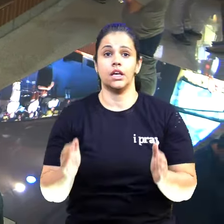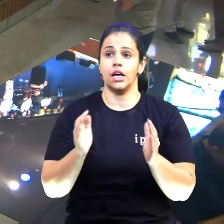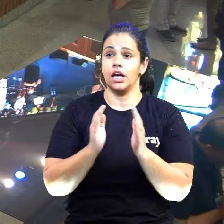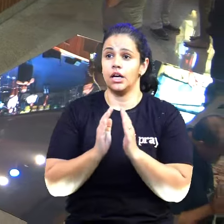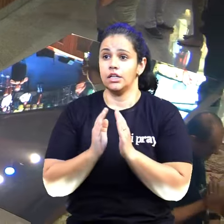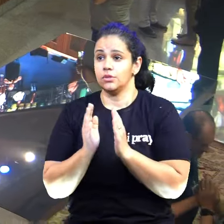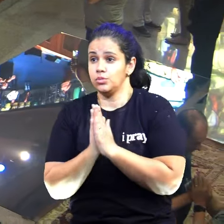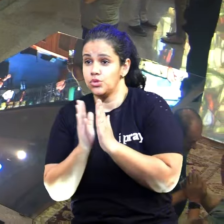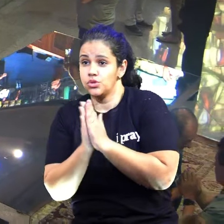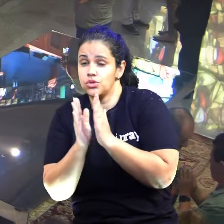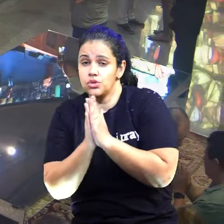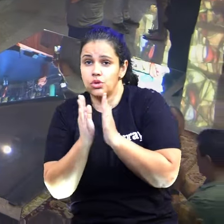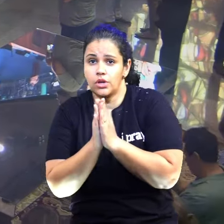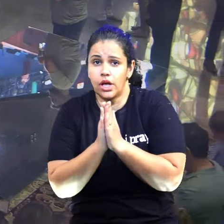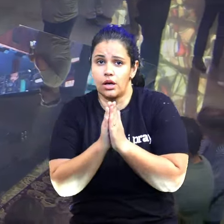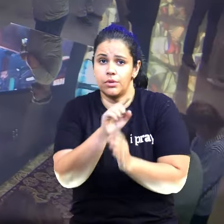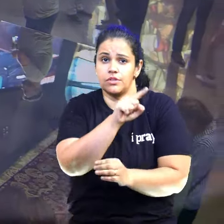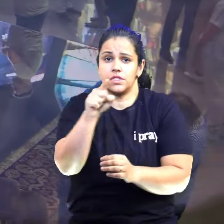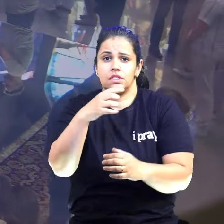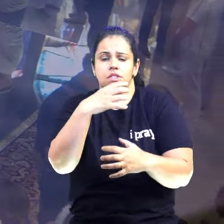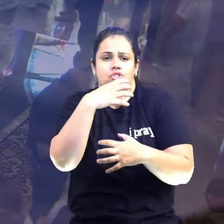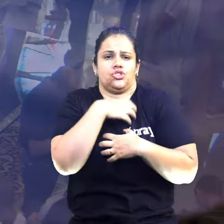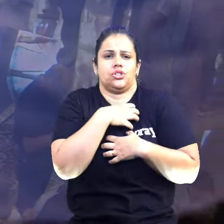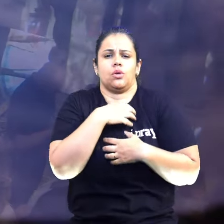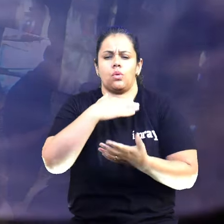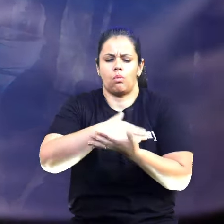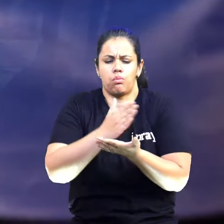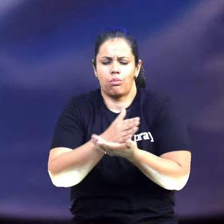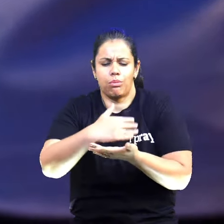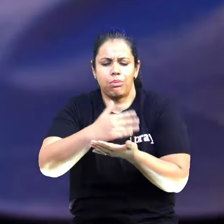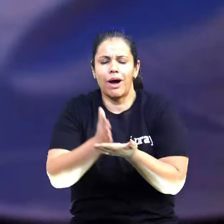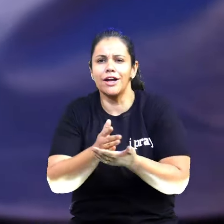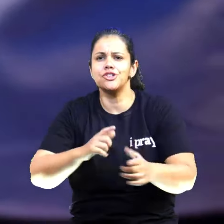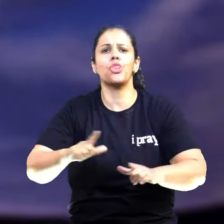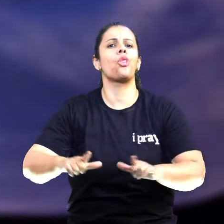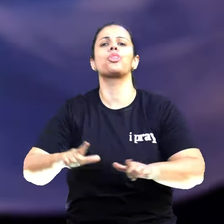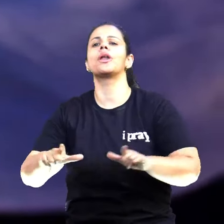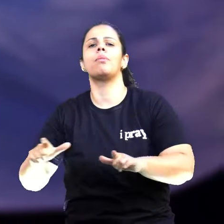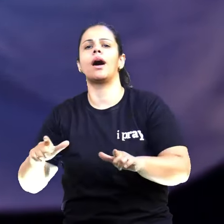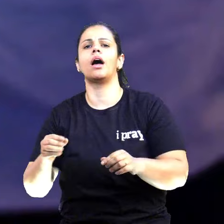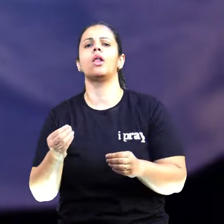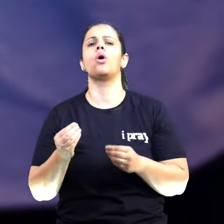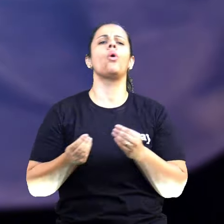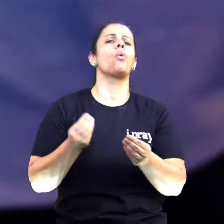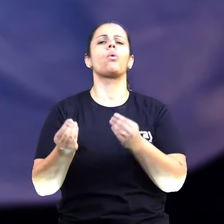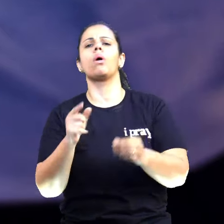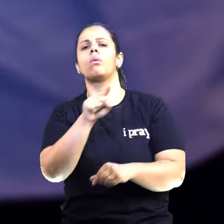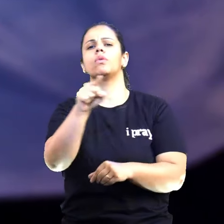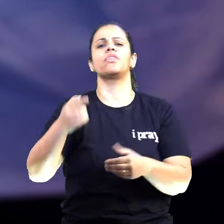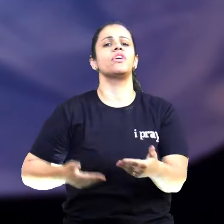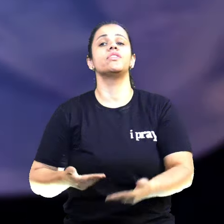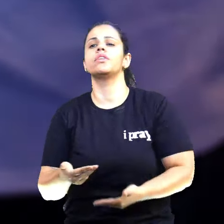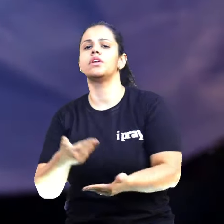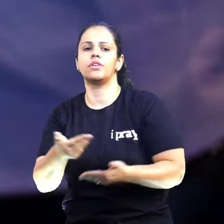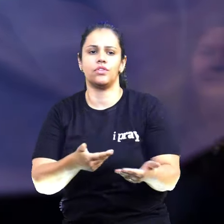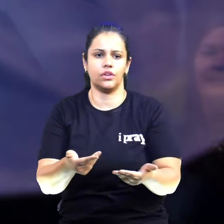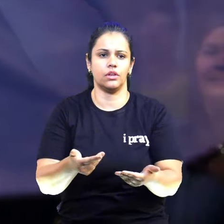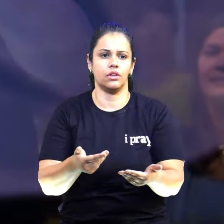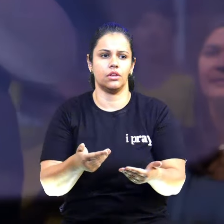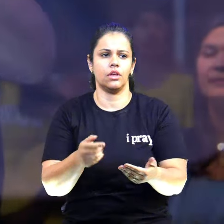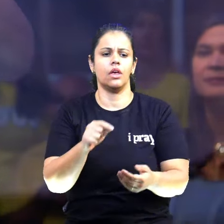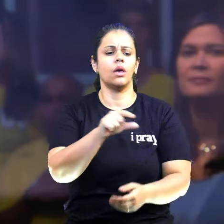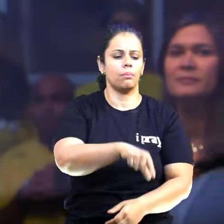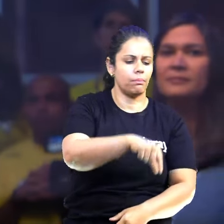no seu coração, qual é a sua parte nisso, pega lá, está na sua frente, é um papel escrito assim, invista em missões, pega lá, está na sua frente no